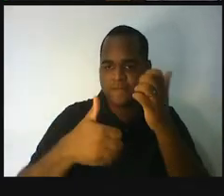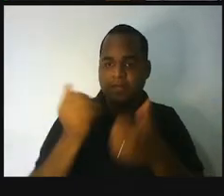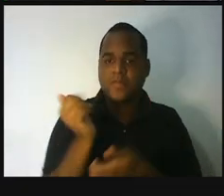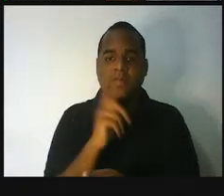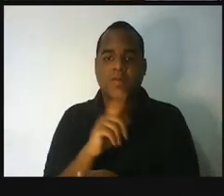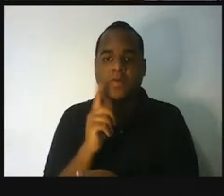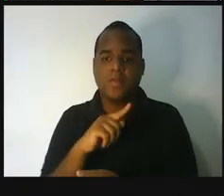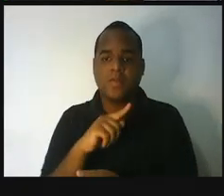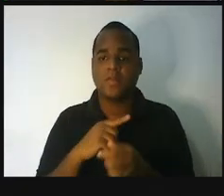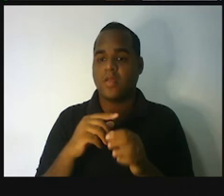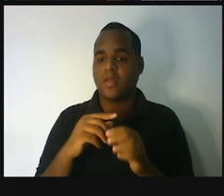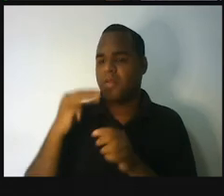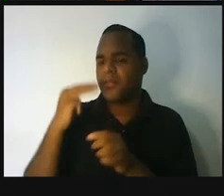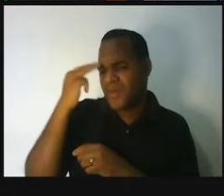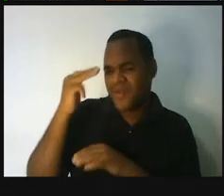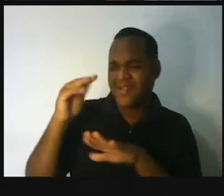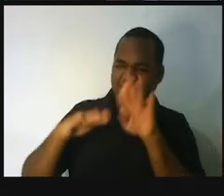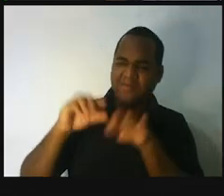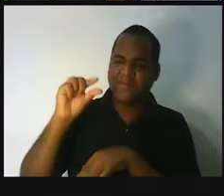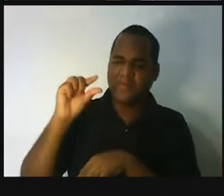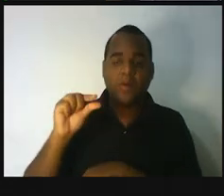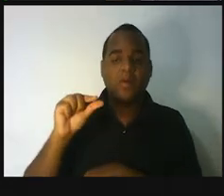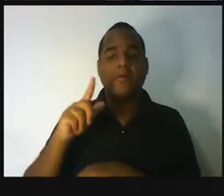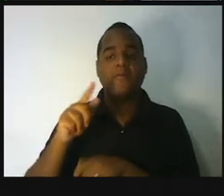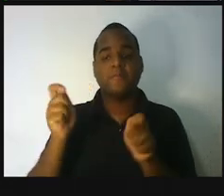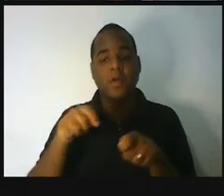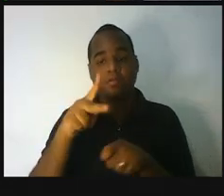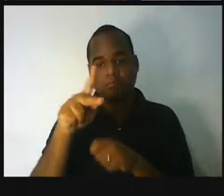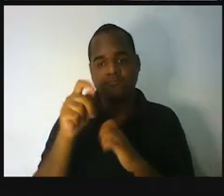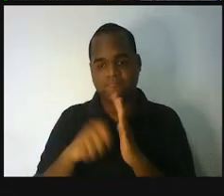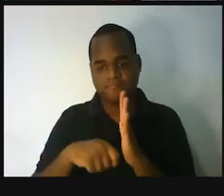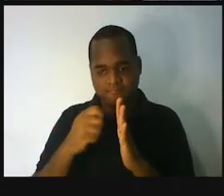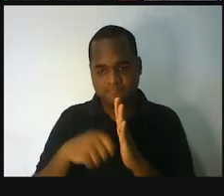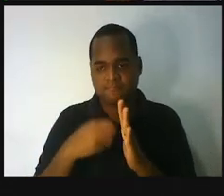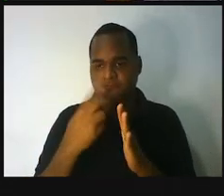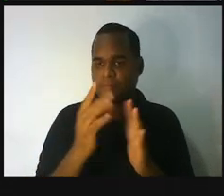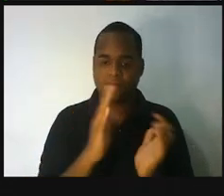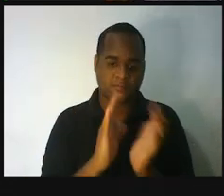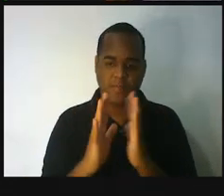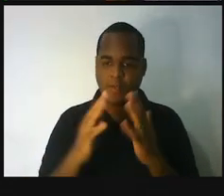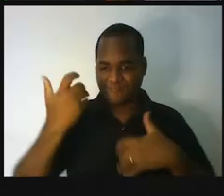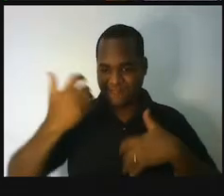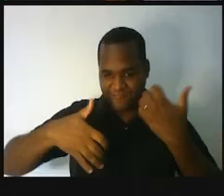memória no celular. E aí, o que você faz? Você grava com a sua voz